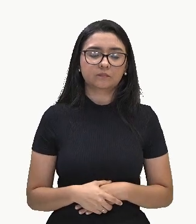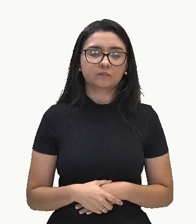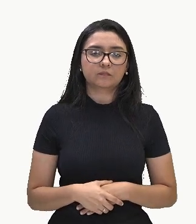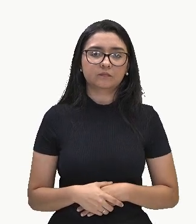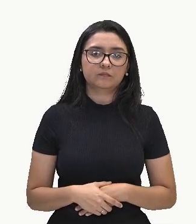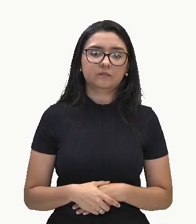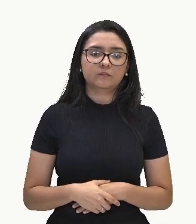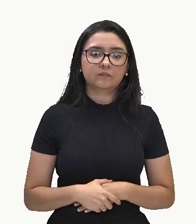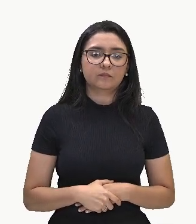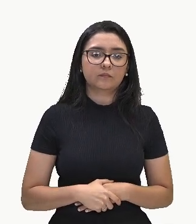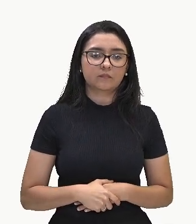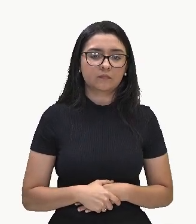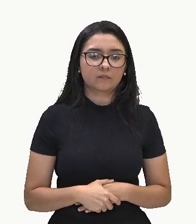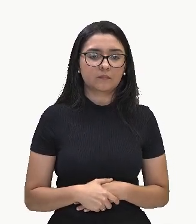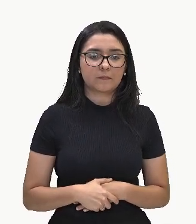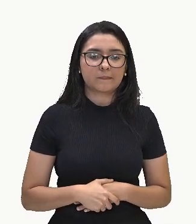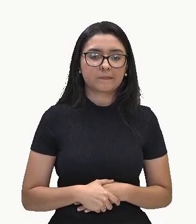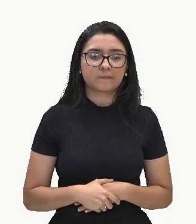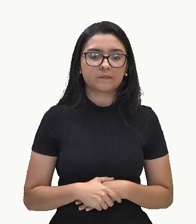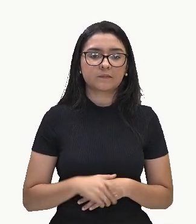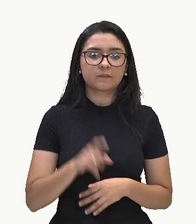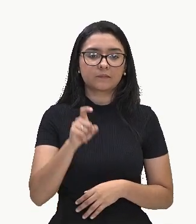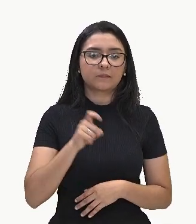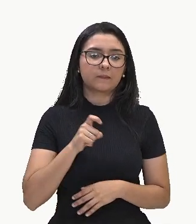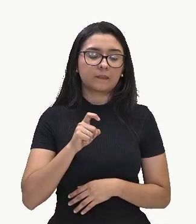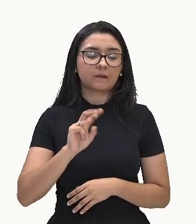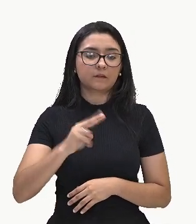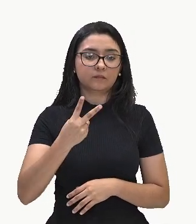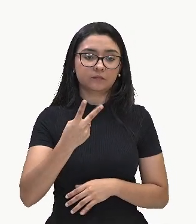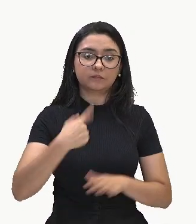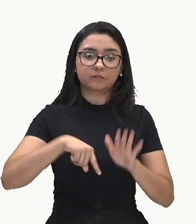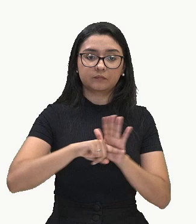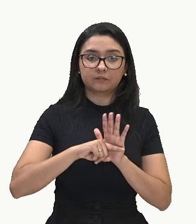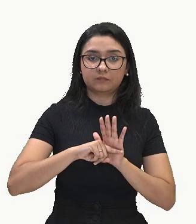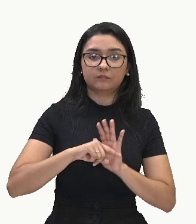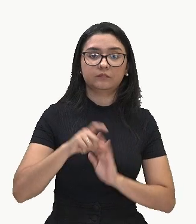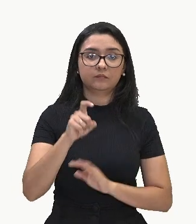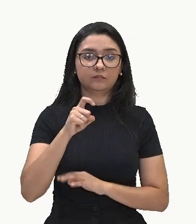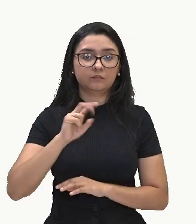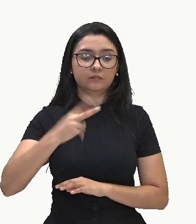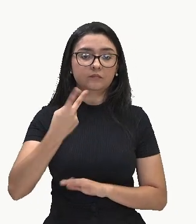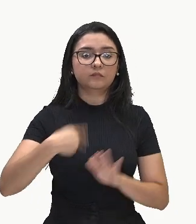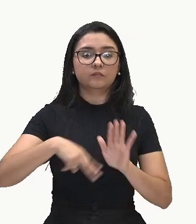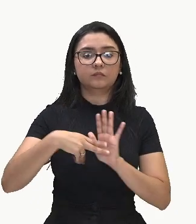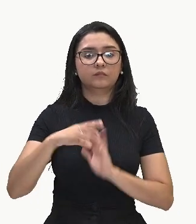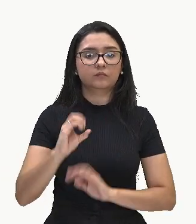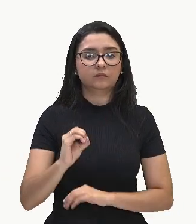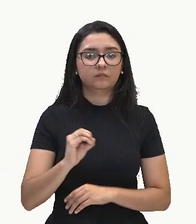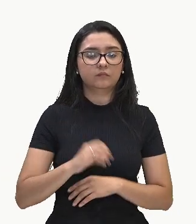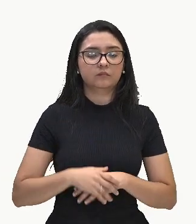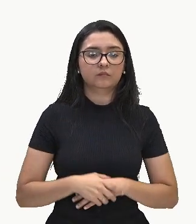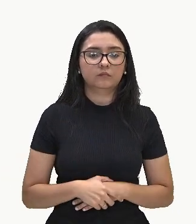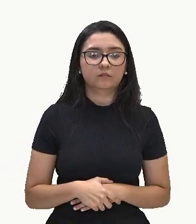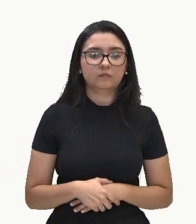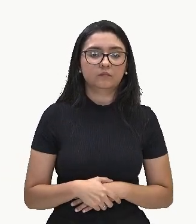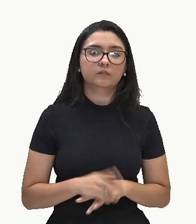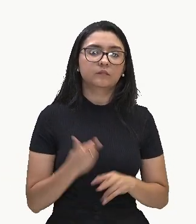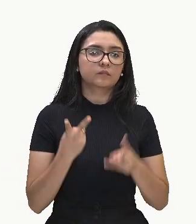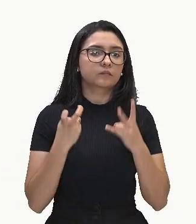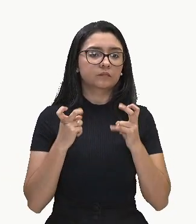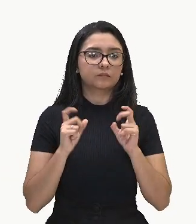X ao quadrado com menos X ao quadrado é 0. Aqui, ó,